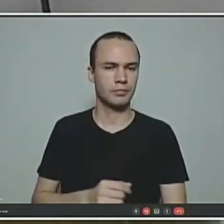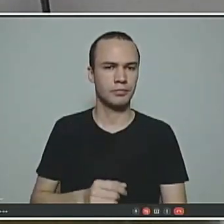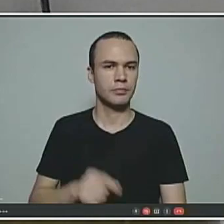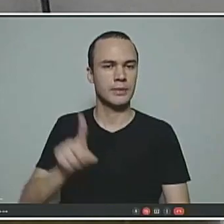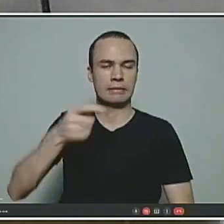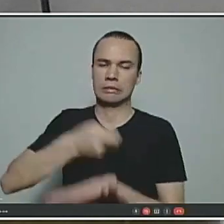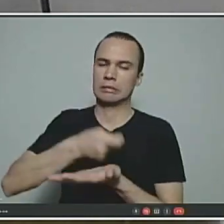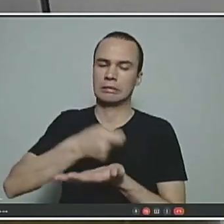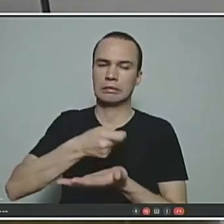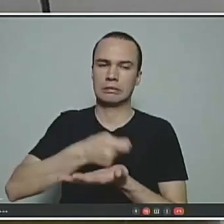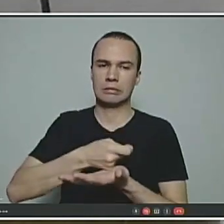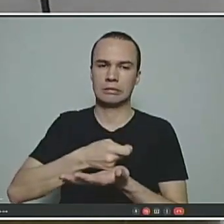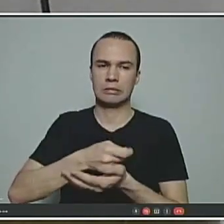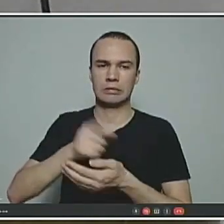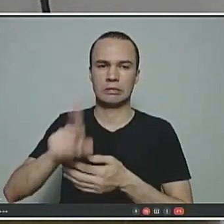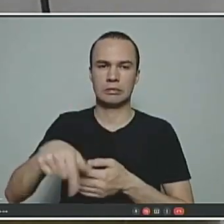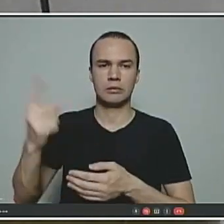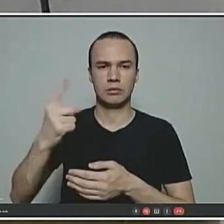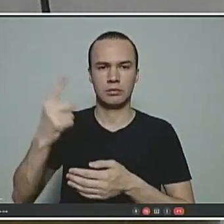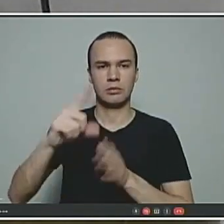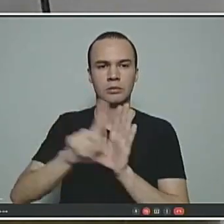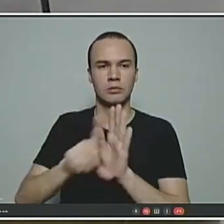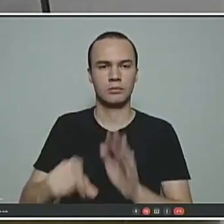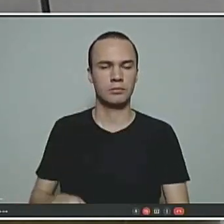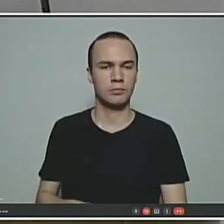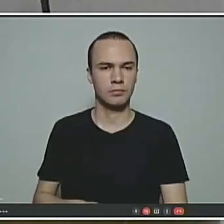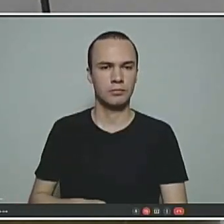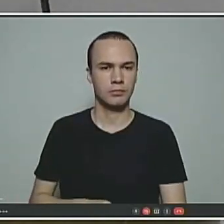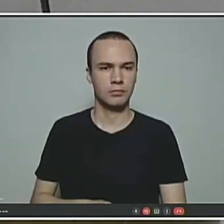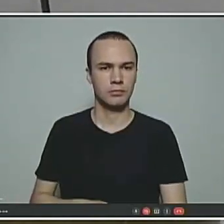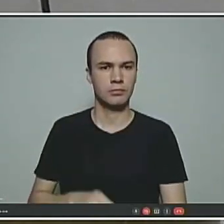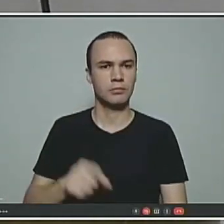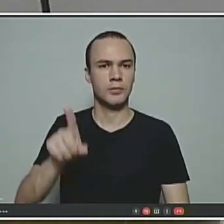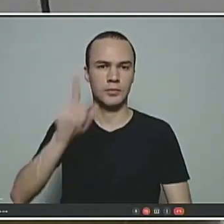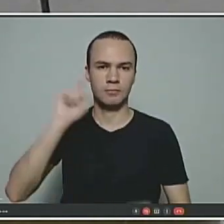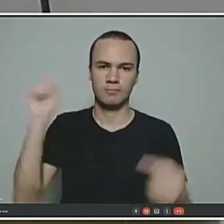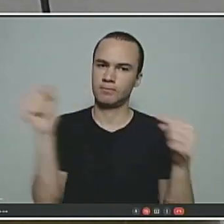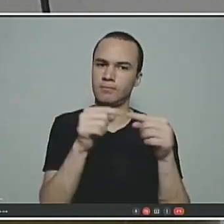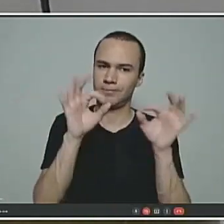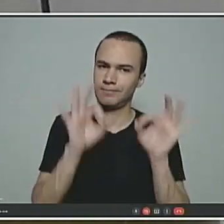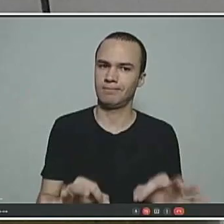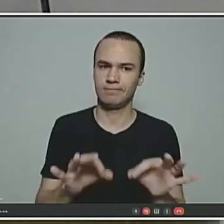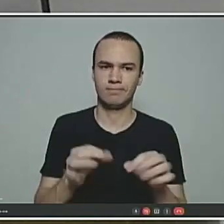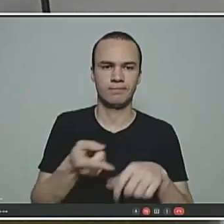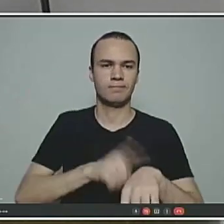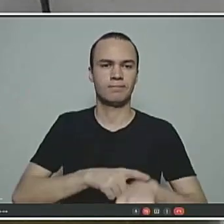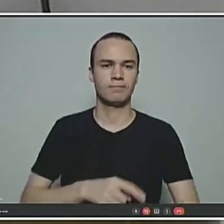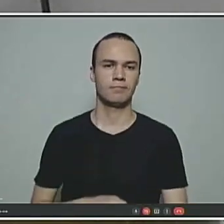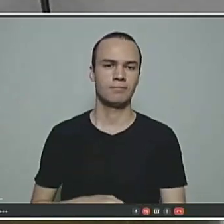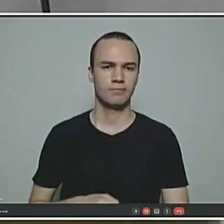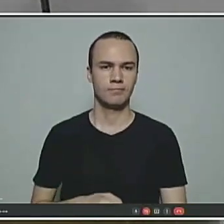obrigação da emenda constitucional 103. Aplicabilidade imediata e obrigatória.